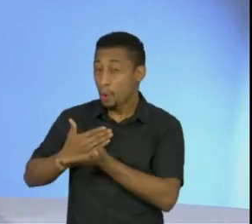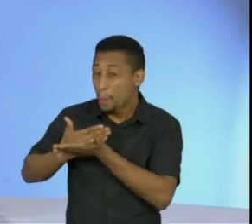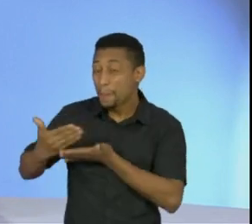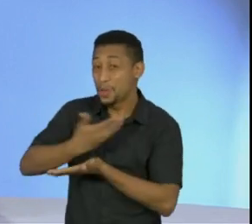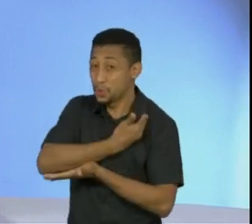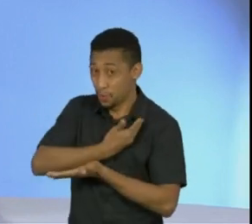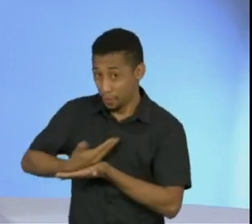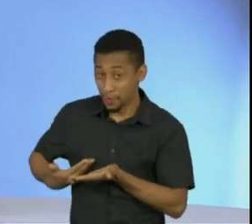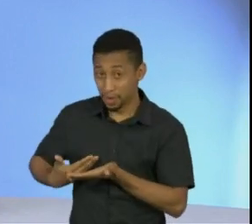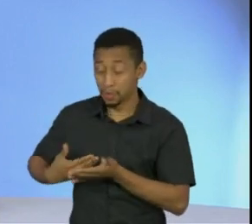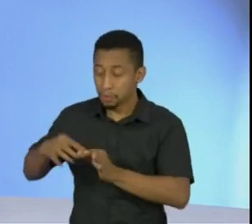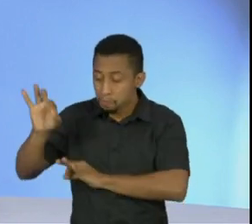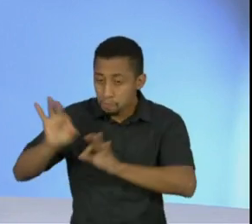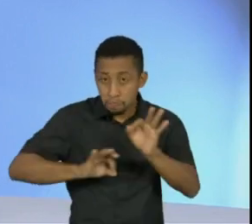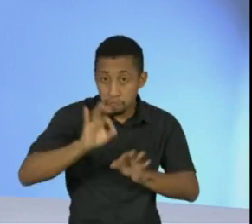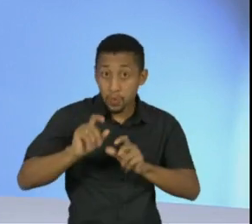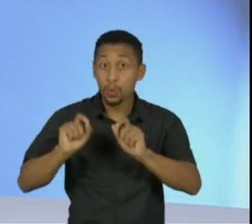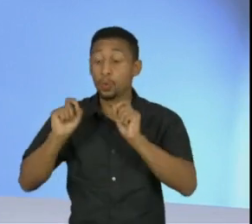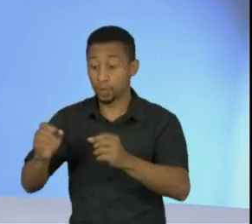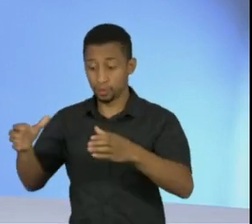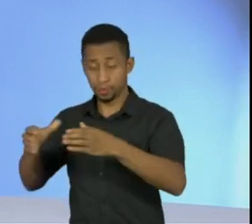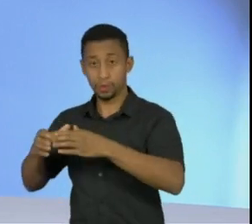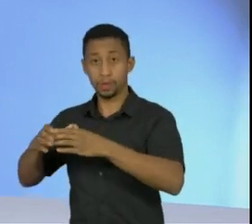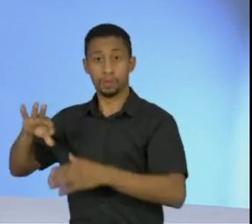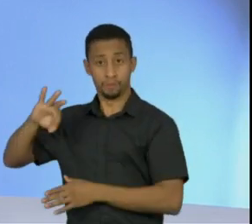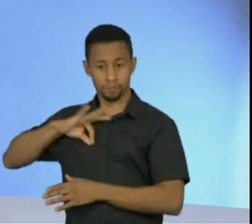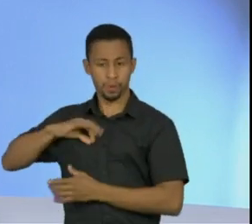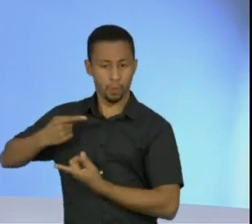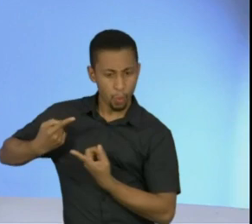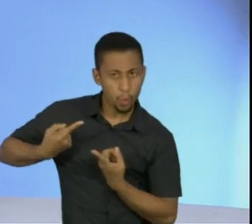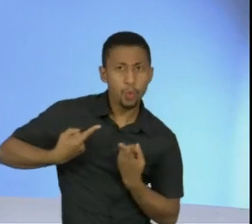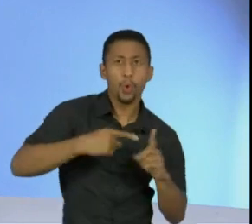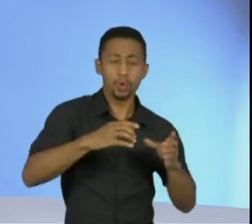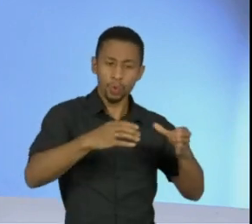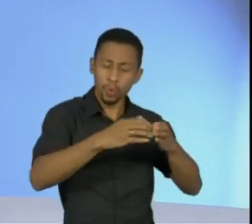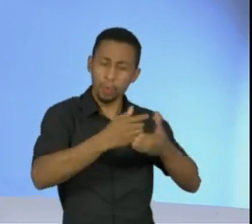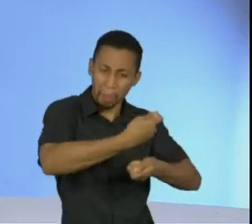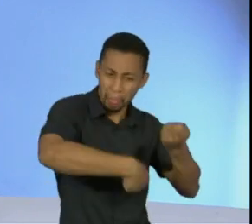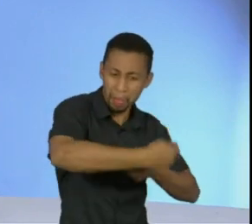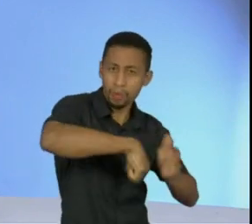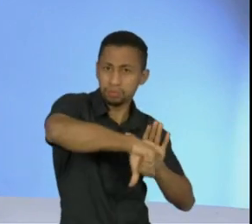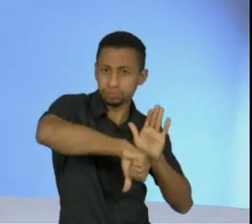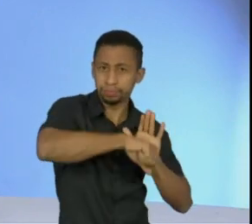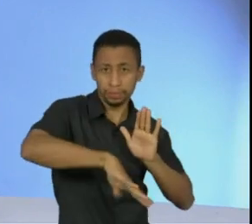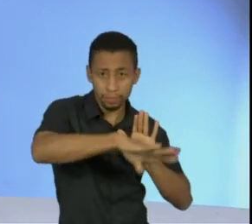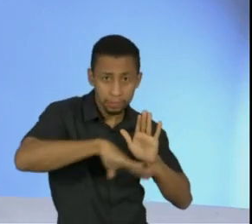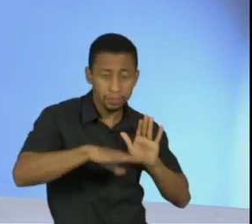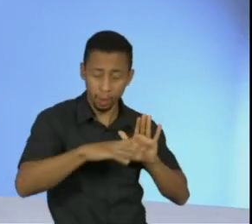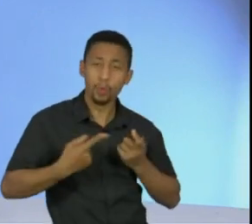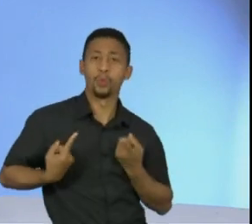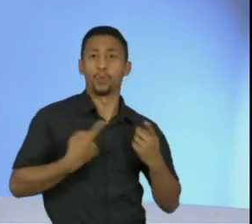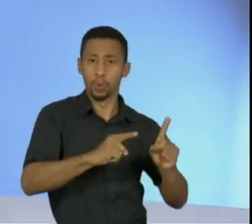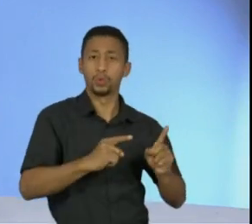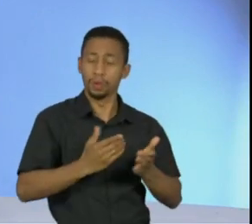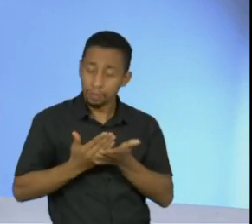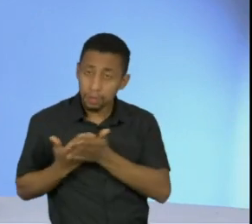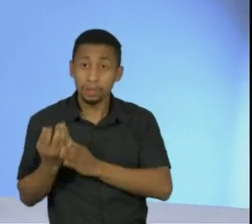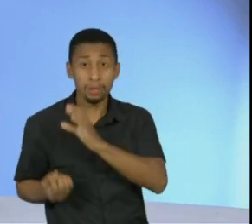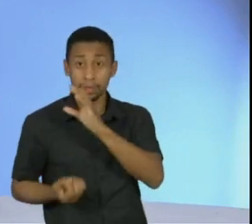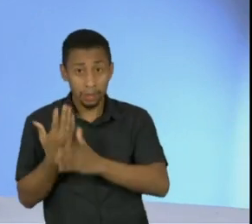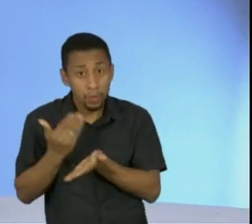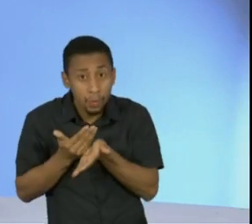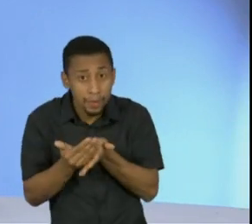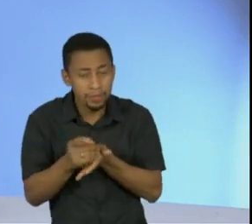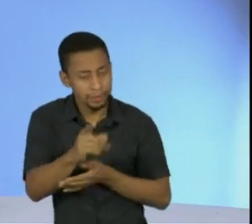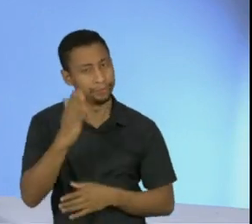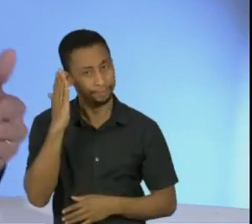uma delegacia de combate ao crime organizado. Uma das primeiras ações que eu tomei quando assumi o governo, e você sabia a